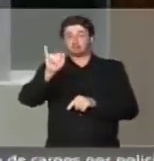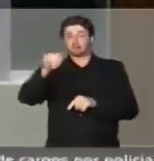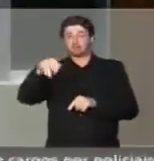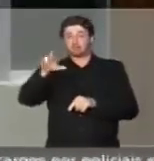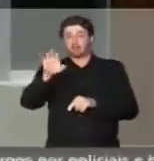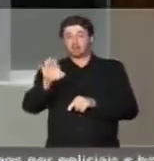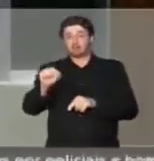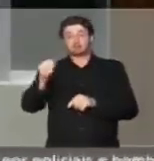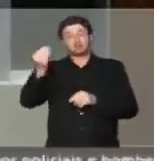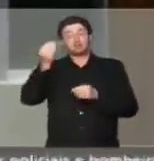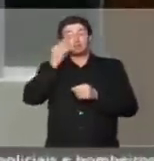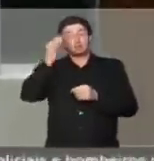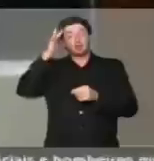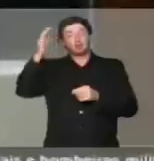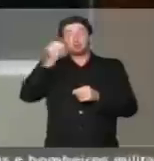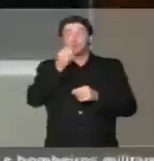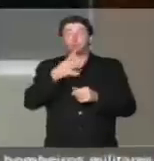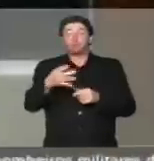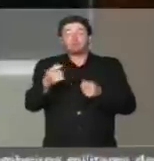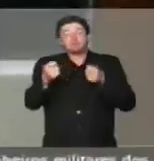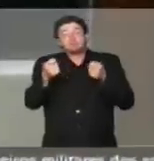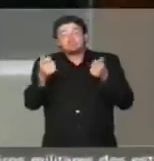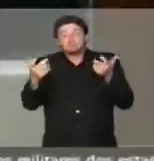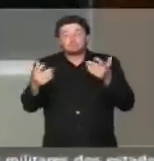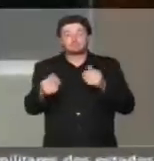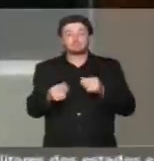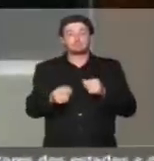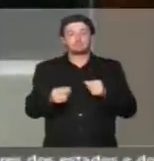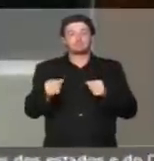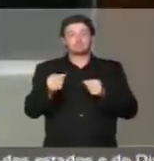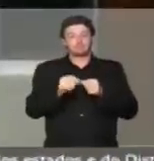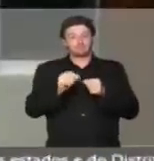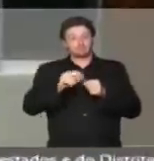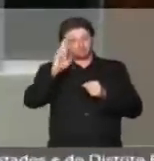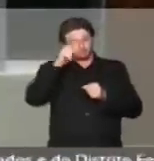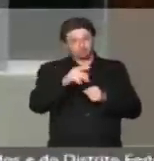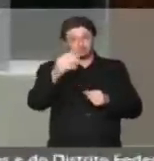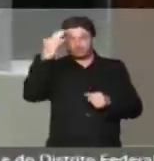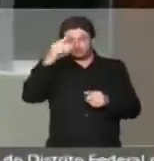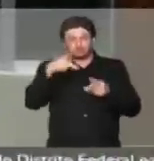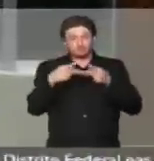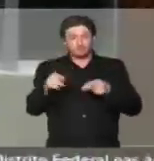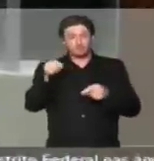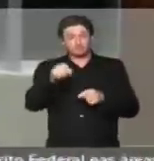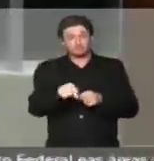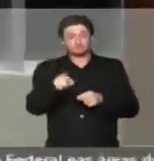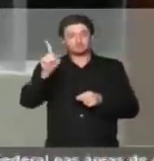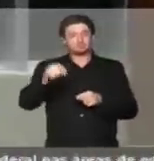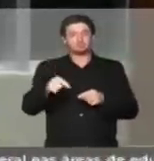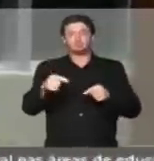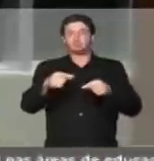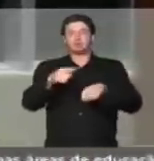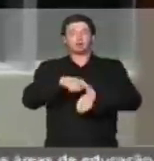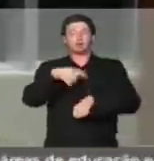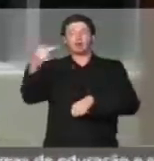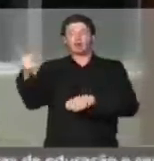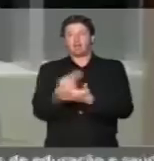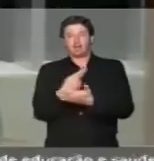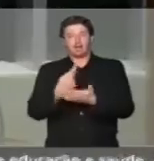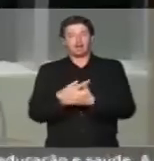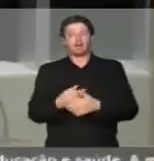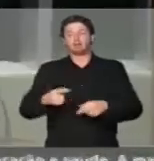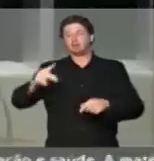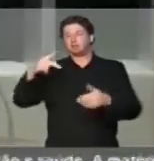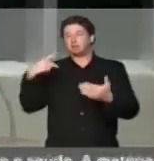boa ilusão de tentar fazer sua excelência, entender que o projeto é fora de hora, fora de lugar,